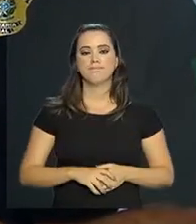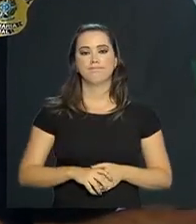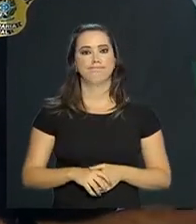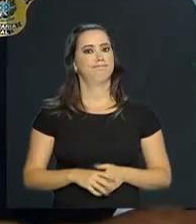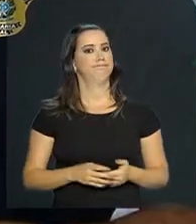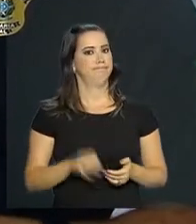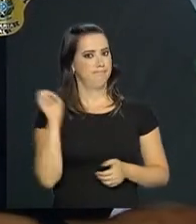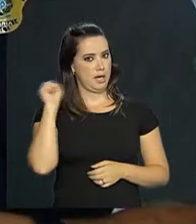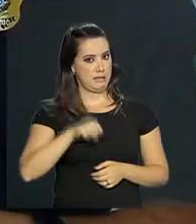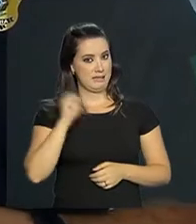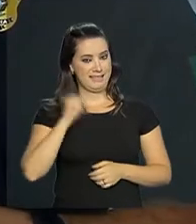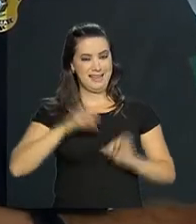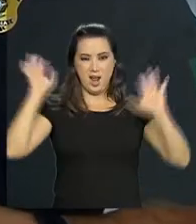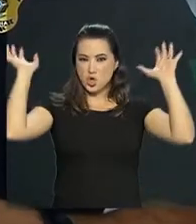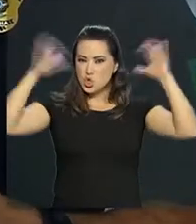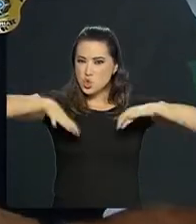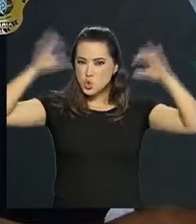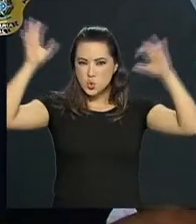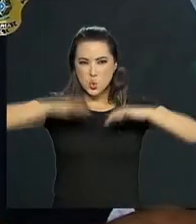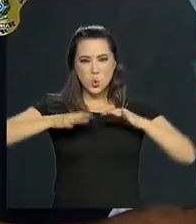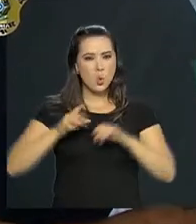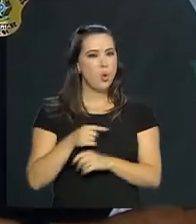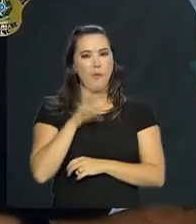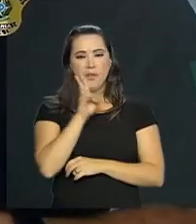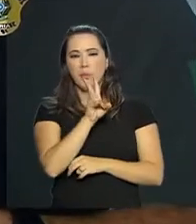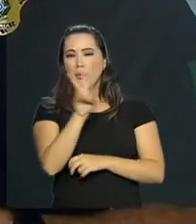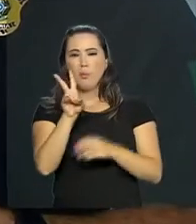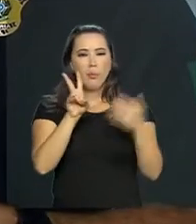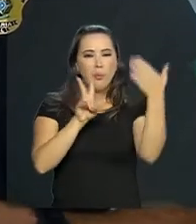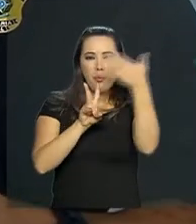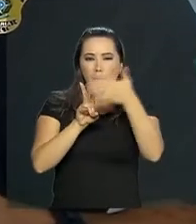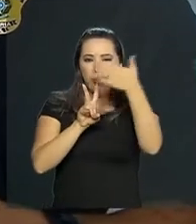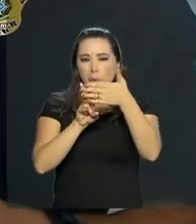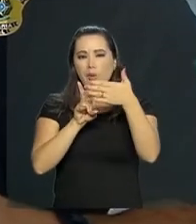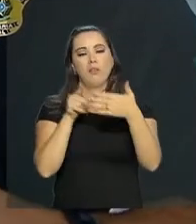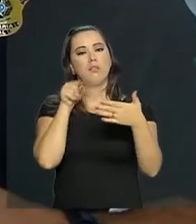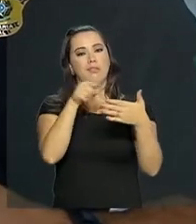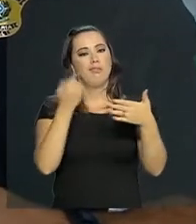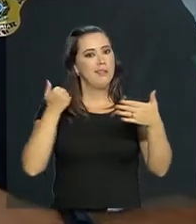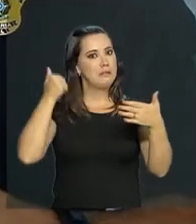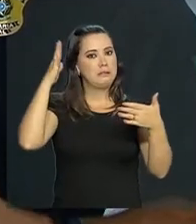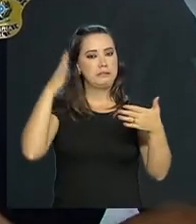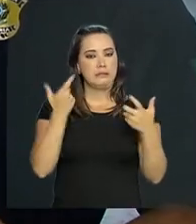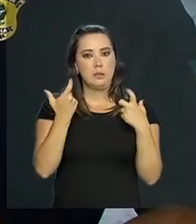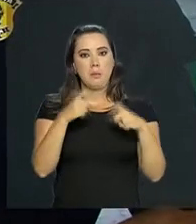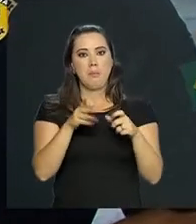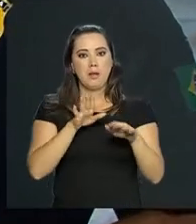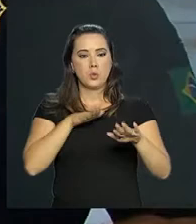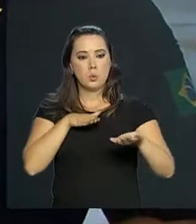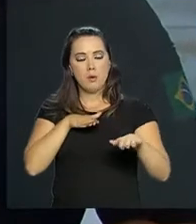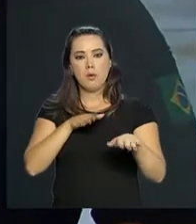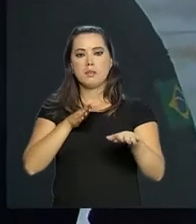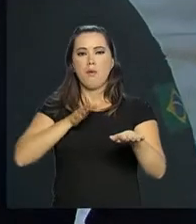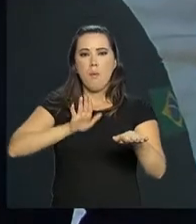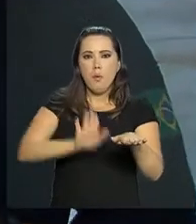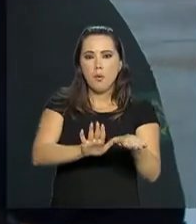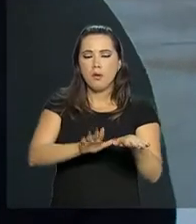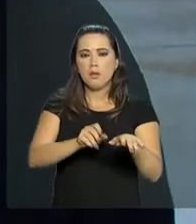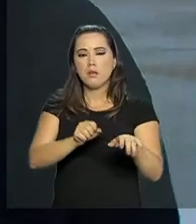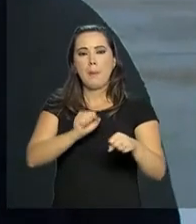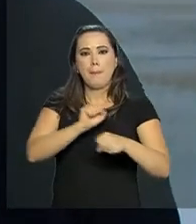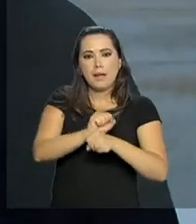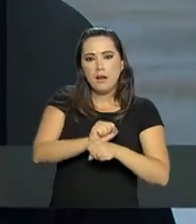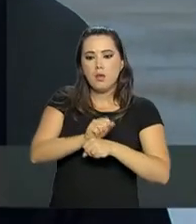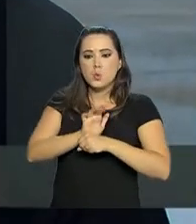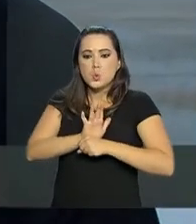certeza, com certeza. Chuva, ele prejudica a visibilidade, ele prejudica, ele aumenta o espaço de frenagem, então é mais difícil frear, mais